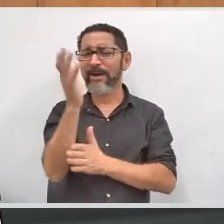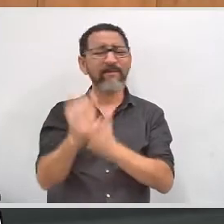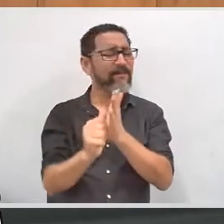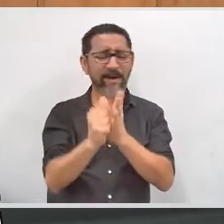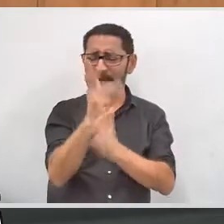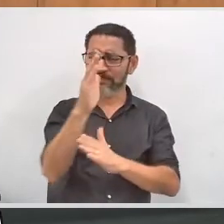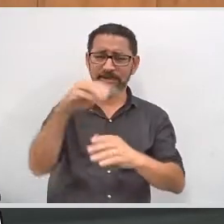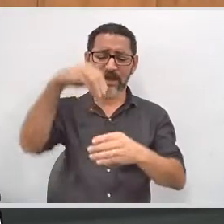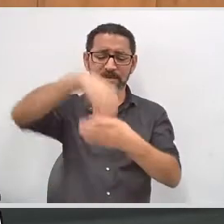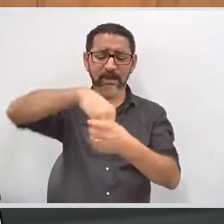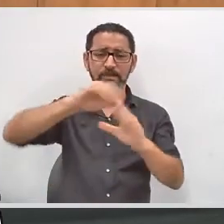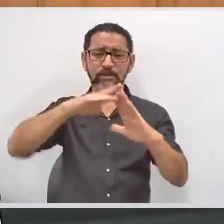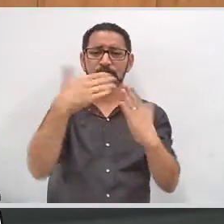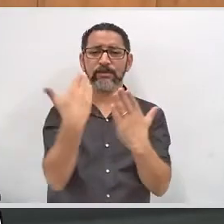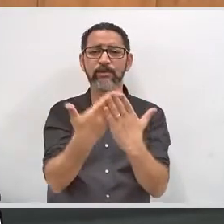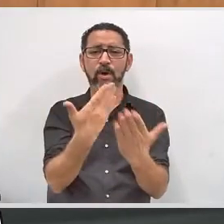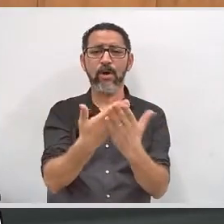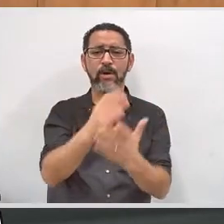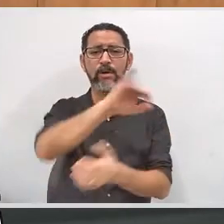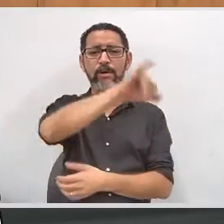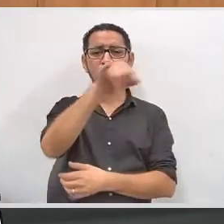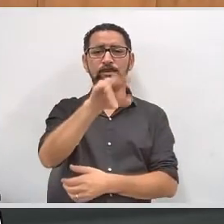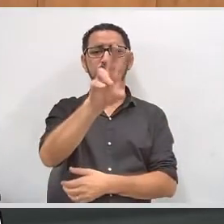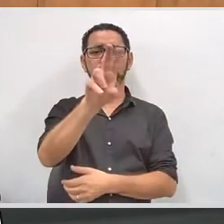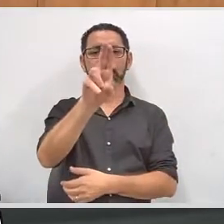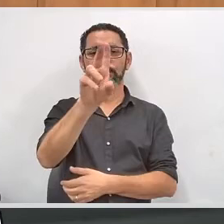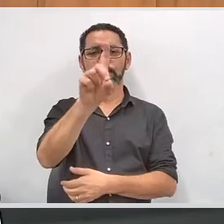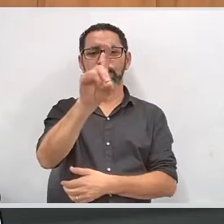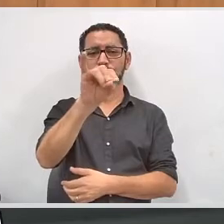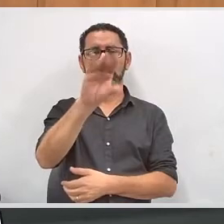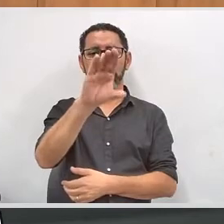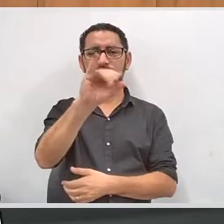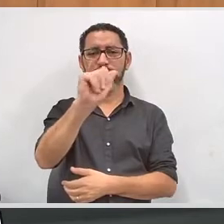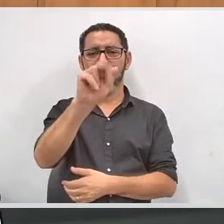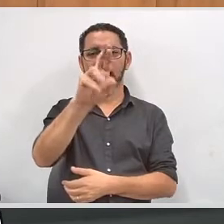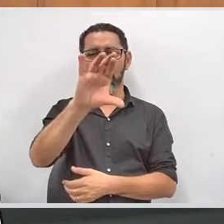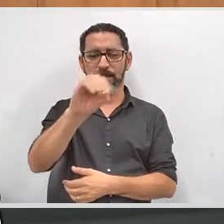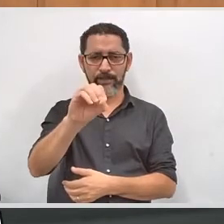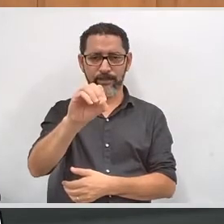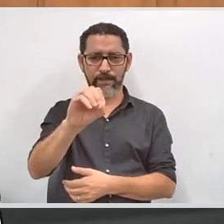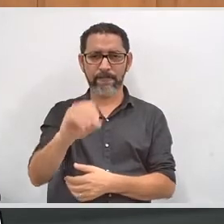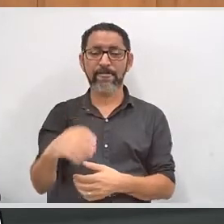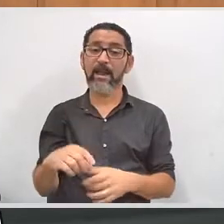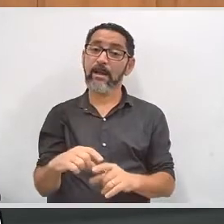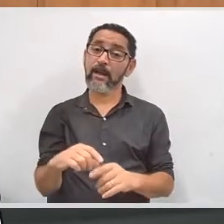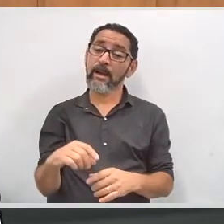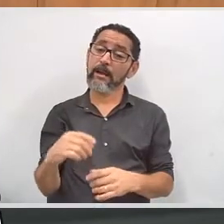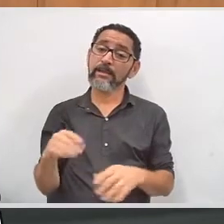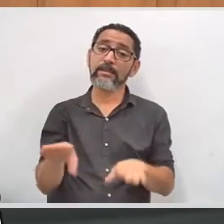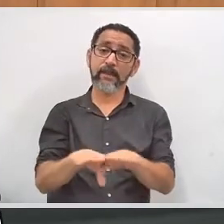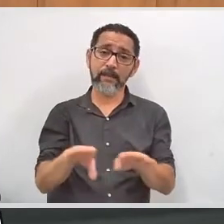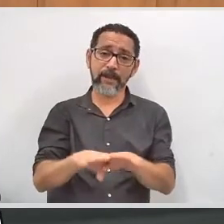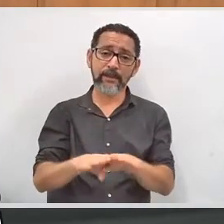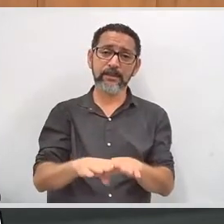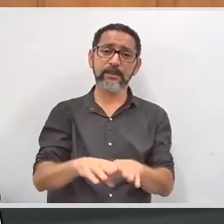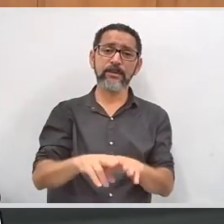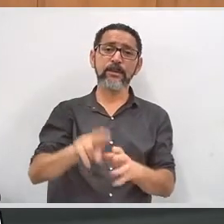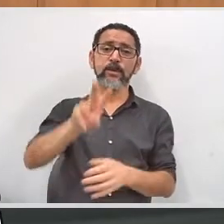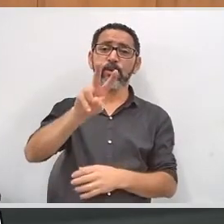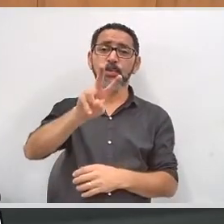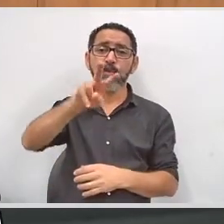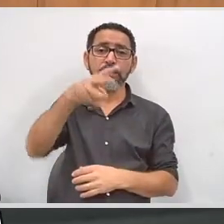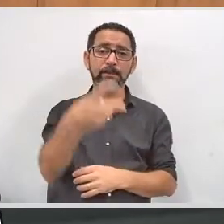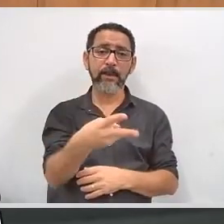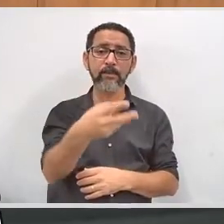passar ao largo. E aí temos, então, as sessões de fácil acesso, que são 2.745